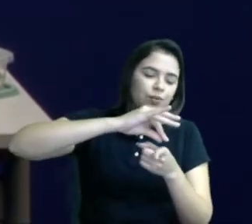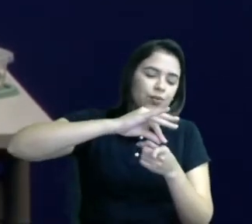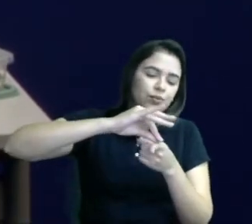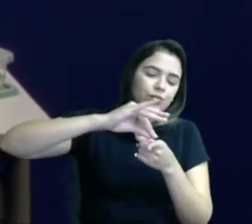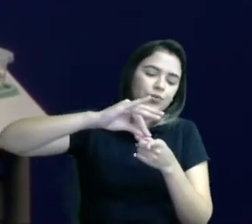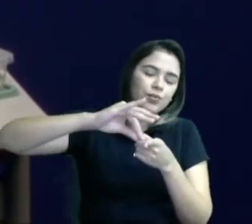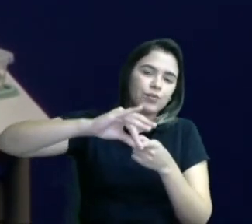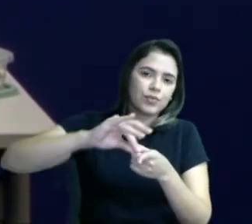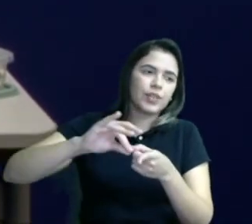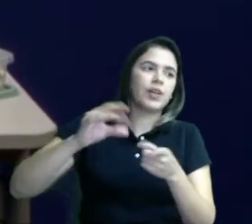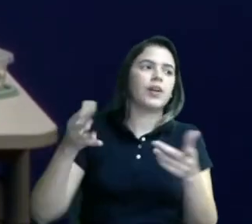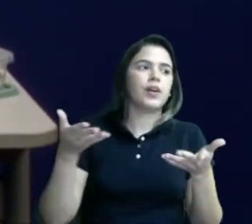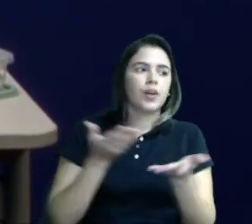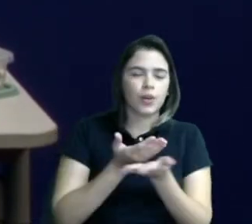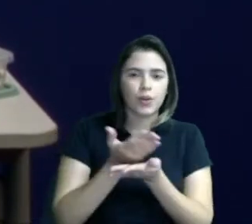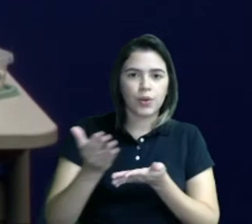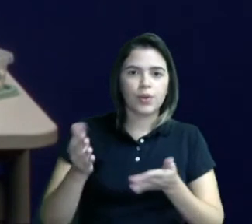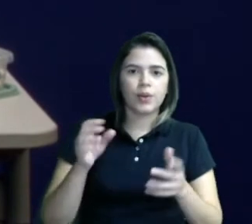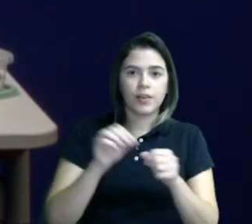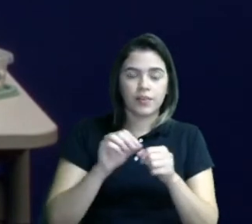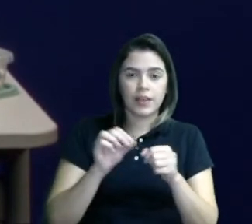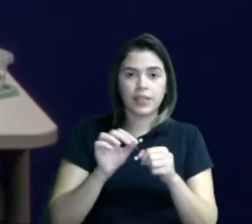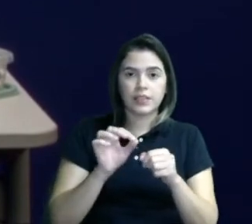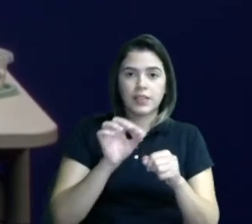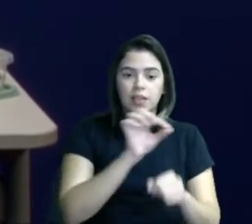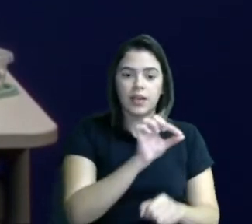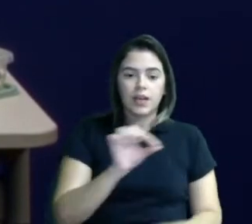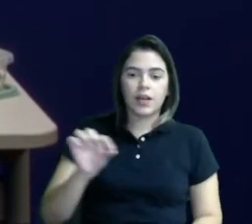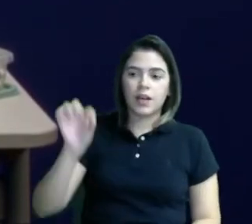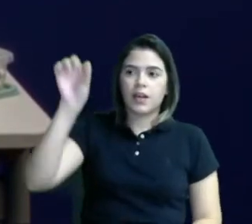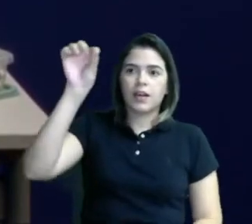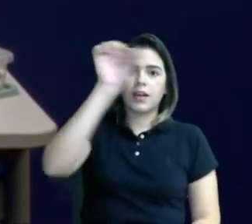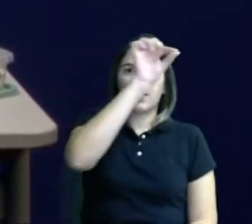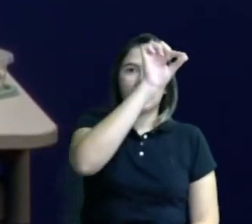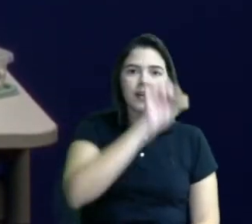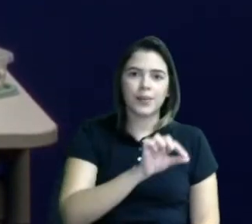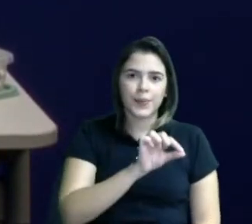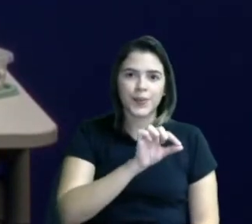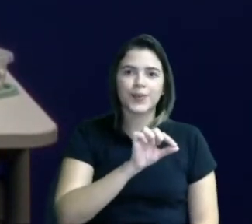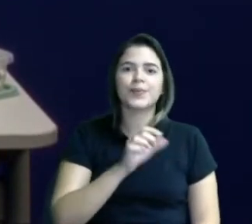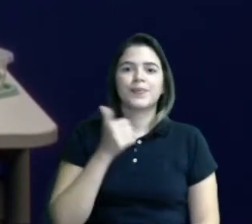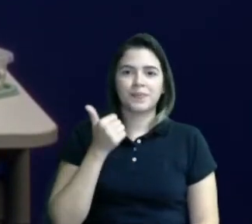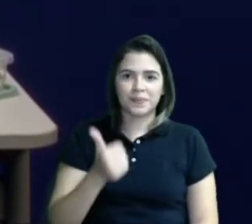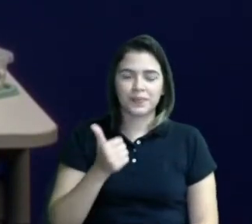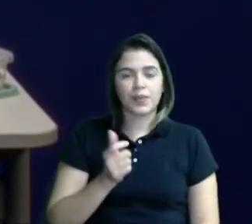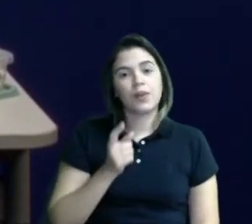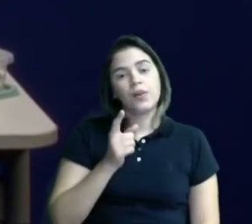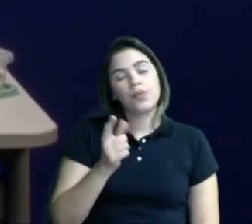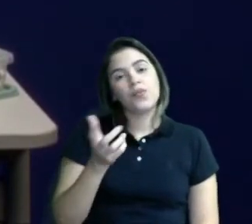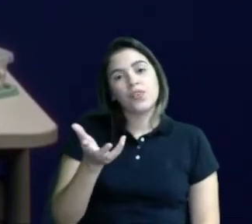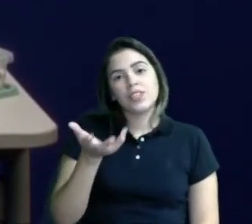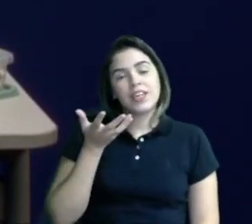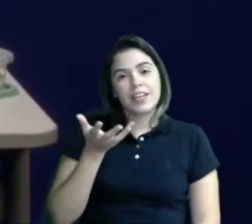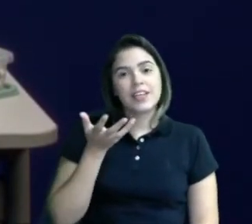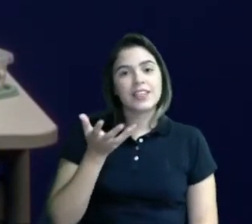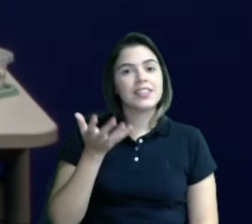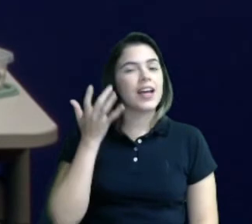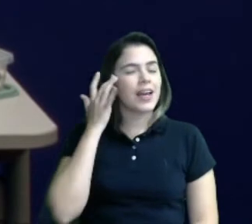E vamos começar a fazer a moldura. A moldura do jeito como você achar